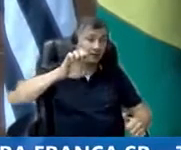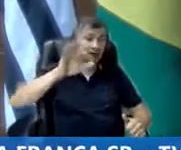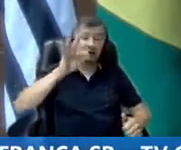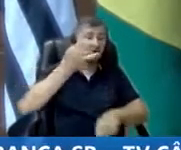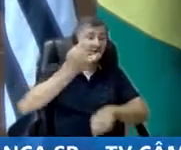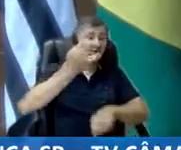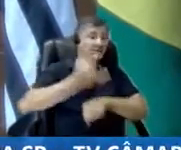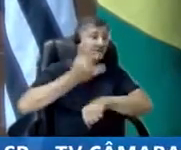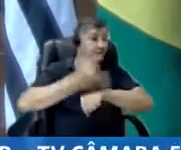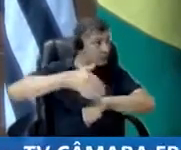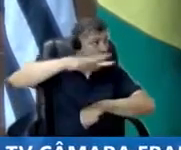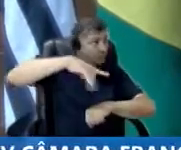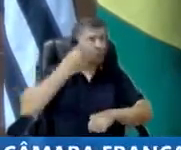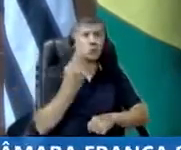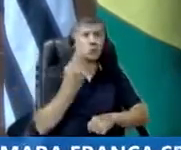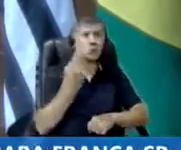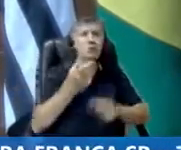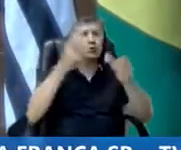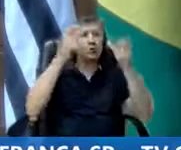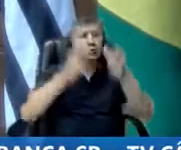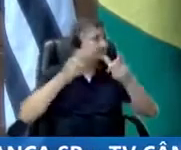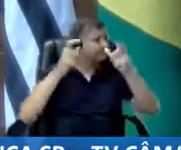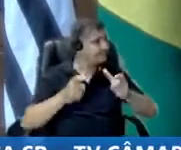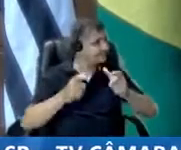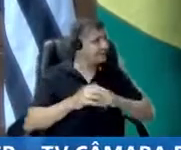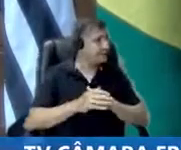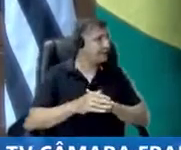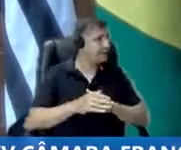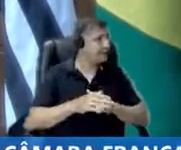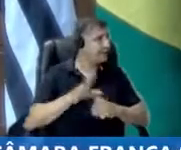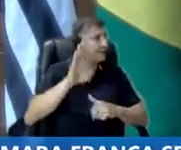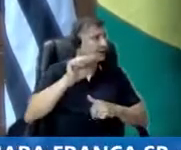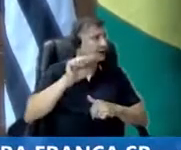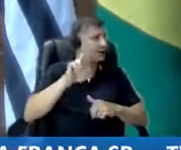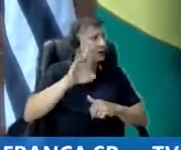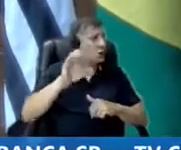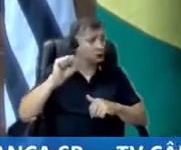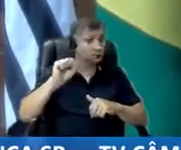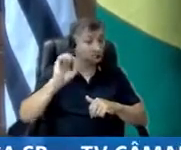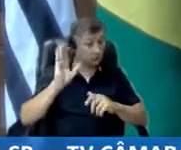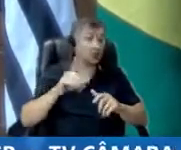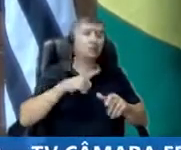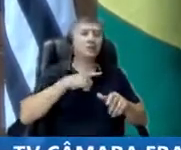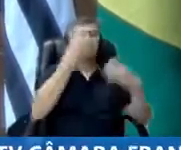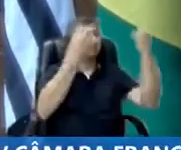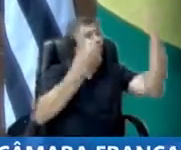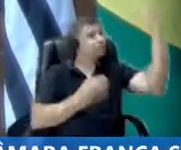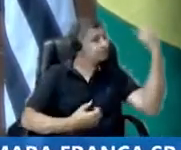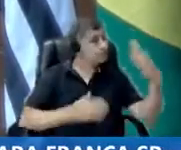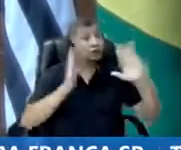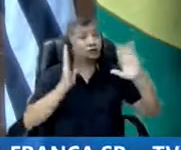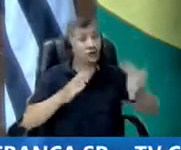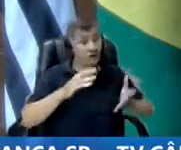complicado na Ademar de Barros é perto da rotatória do Pé-de-Ferro. Agora já tem um semáforo lá que está desativado,